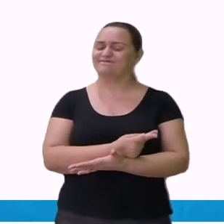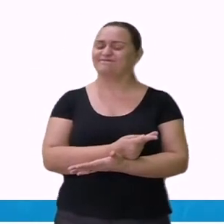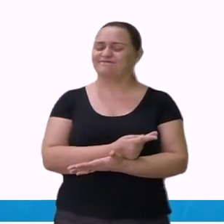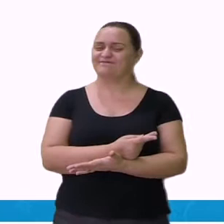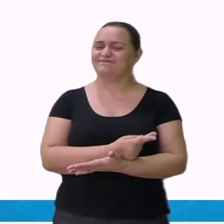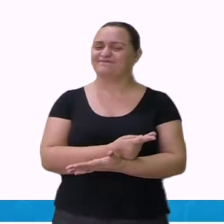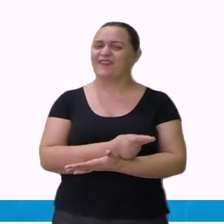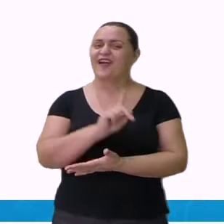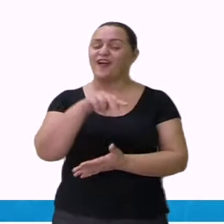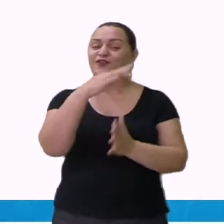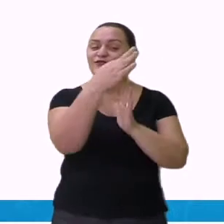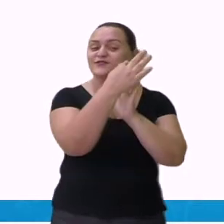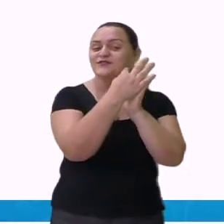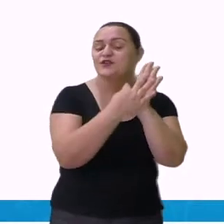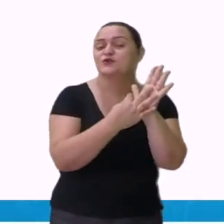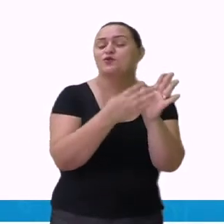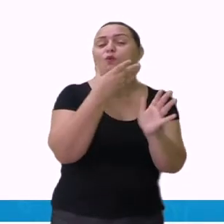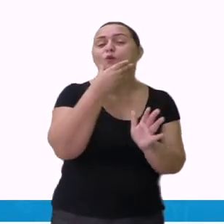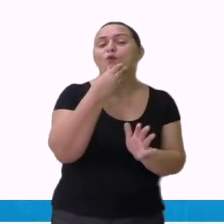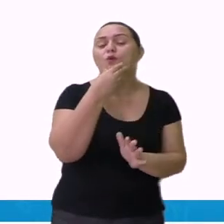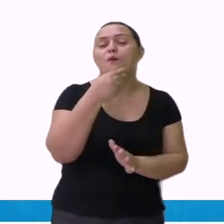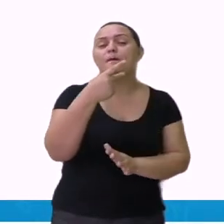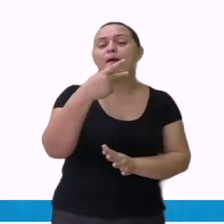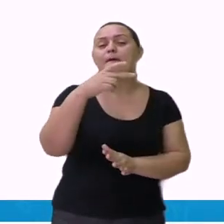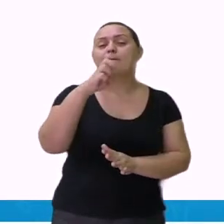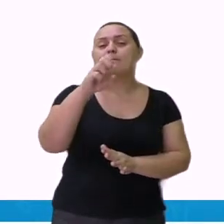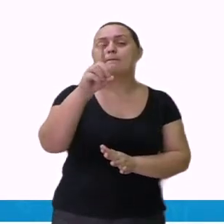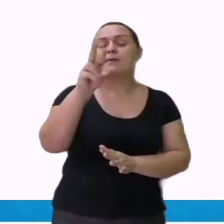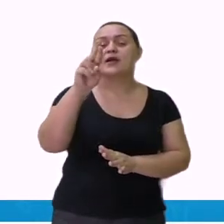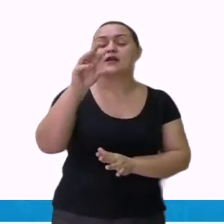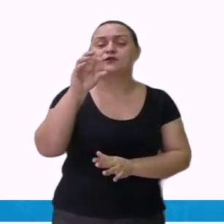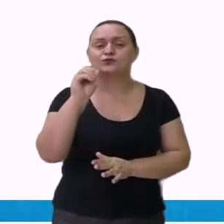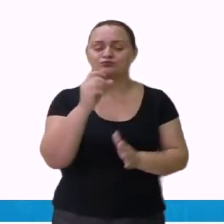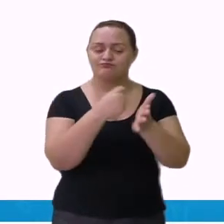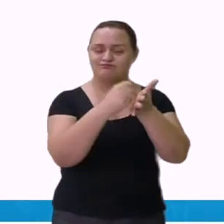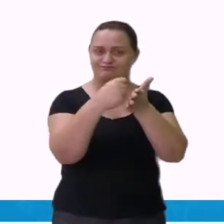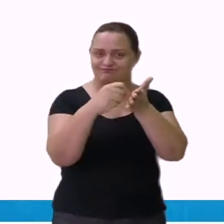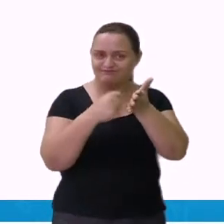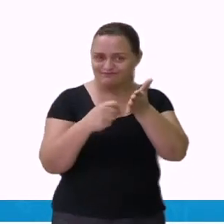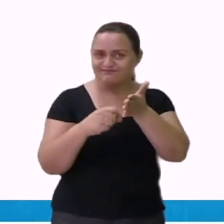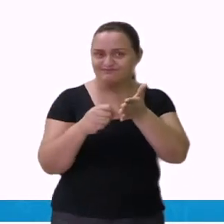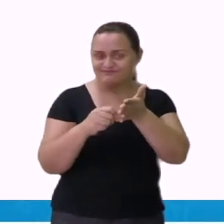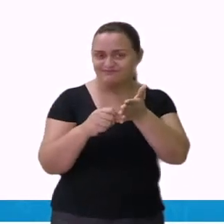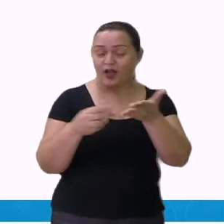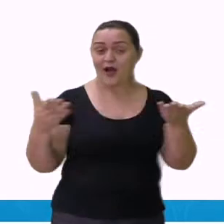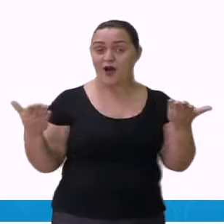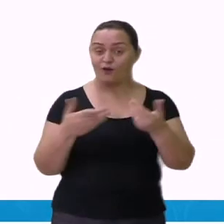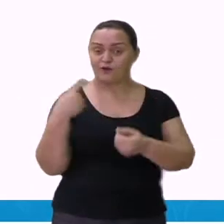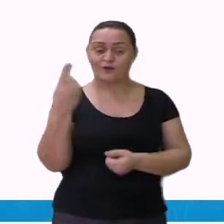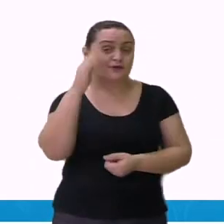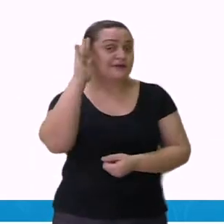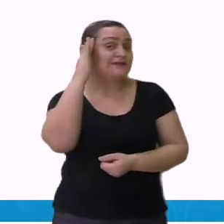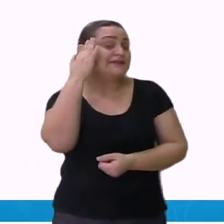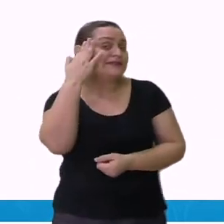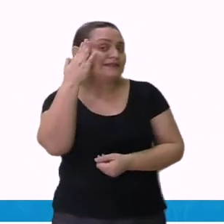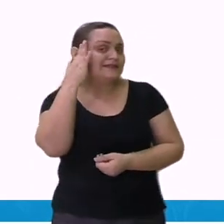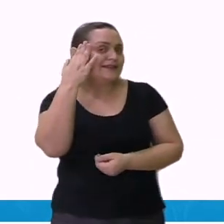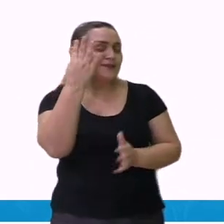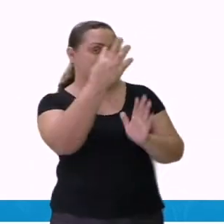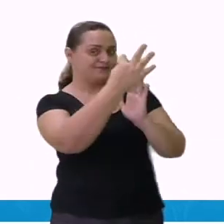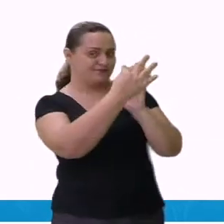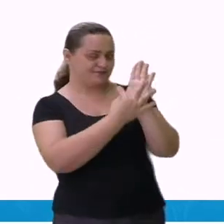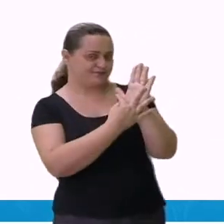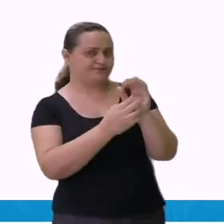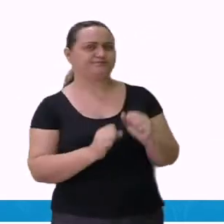É um texto de Pedro Bandeira. Vamos agora compreender esse texto. O